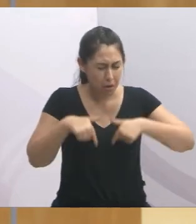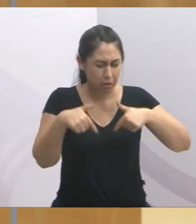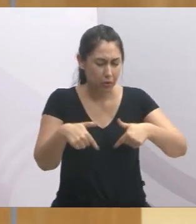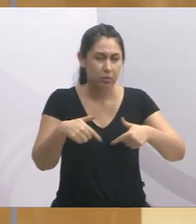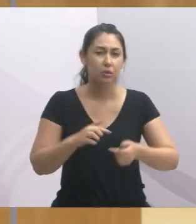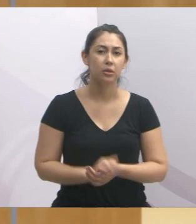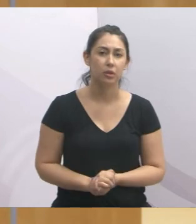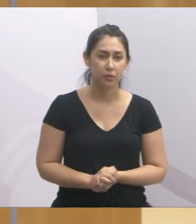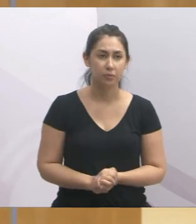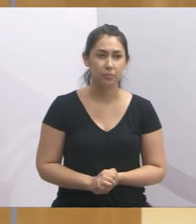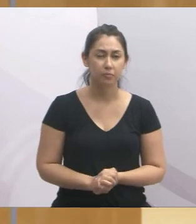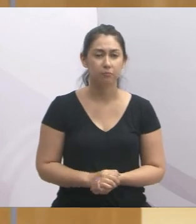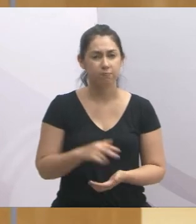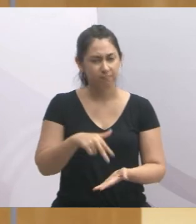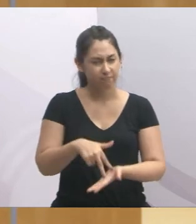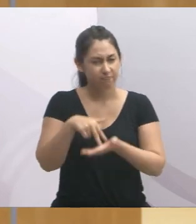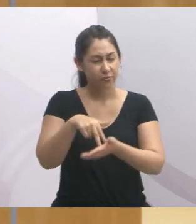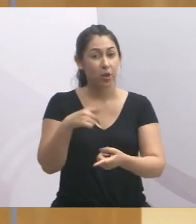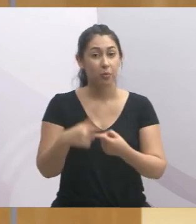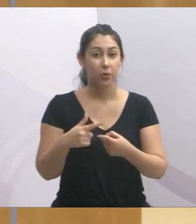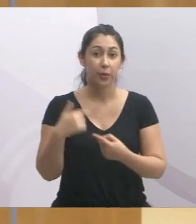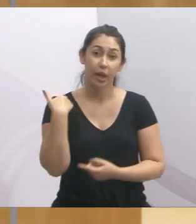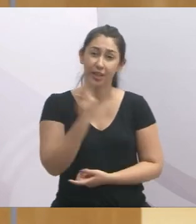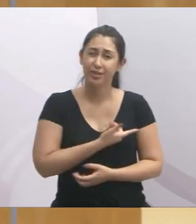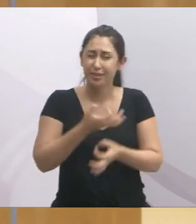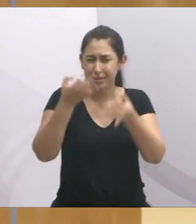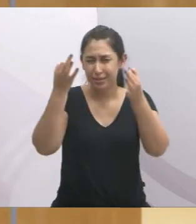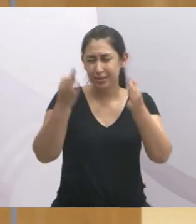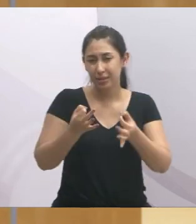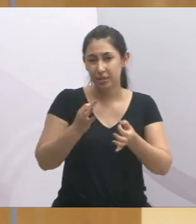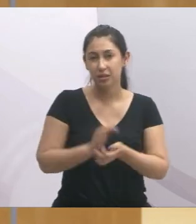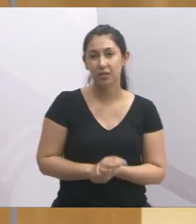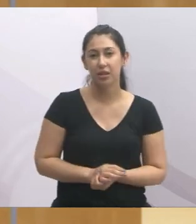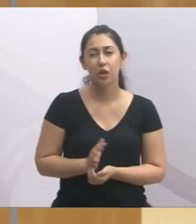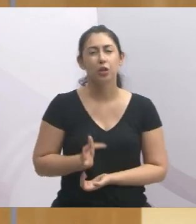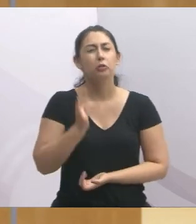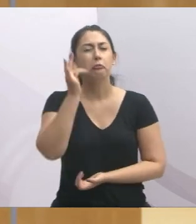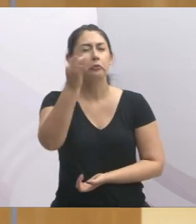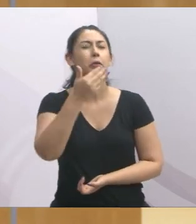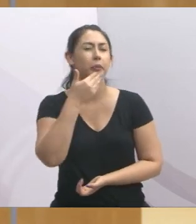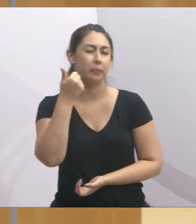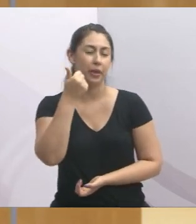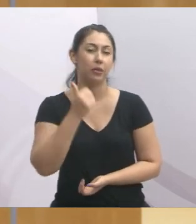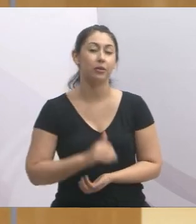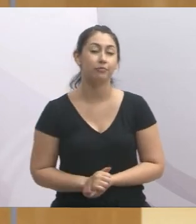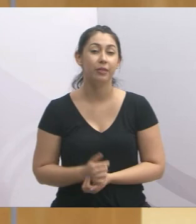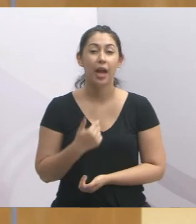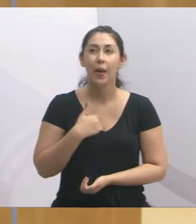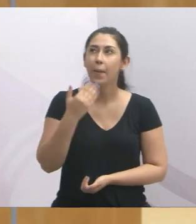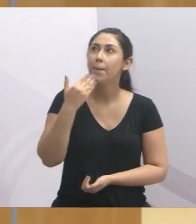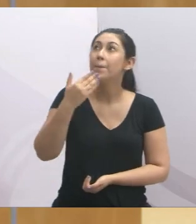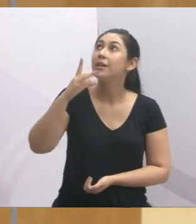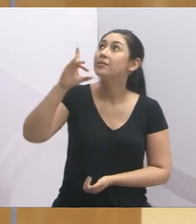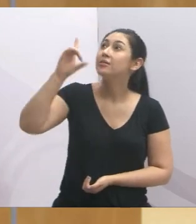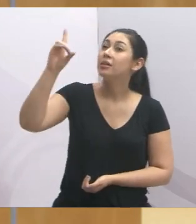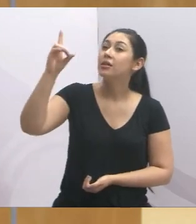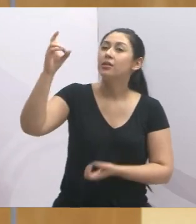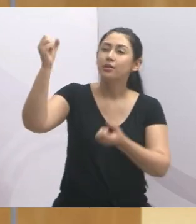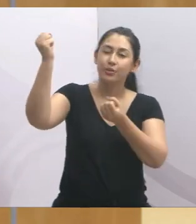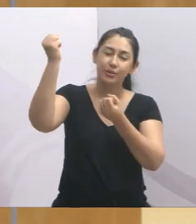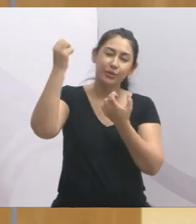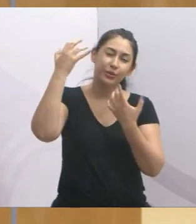né? Vamos continuar firme na luta, porque nós temos certeza que dias melhores virão. Então é isso que eu peço a Deus, que nos